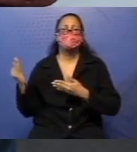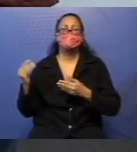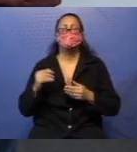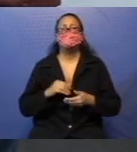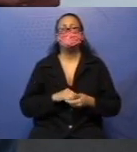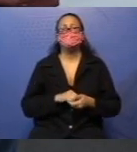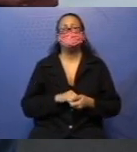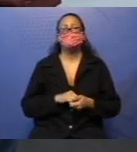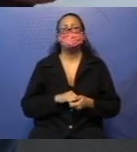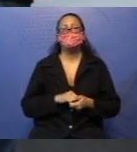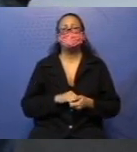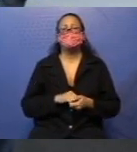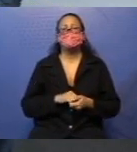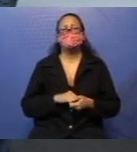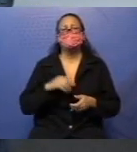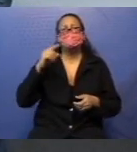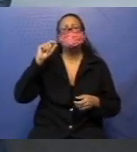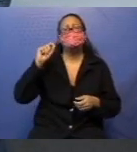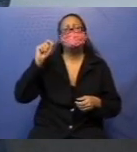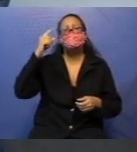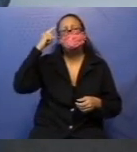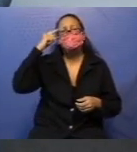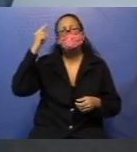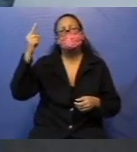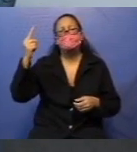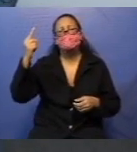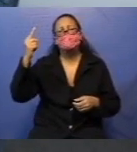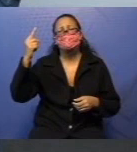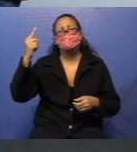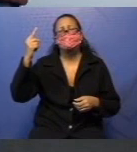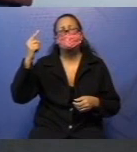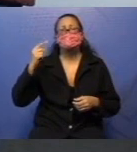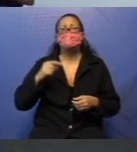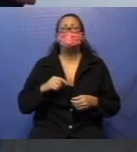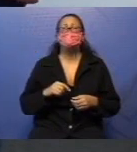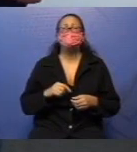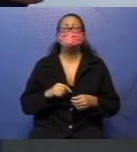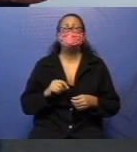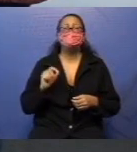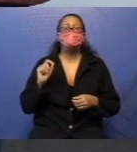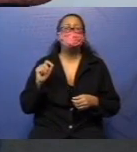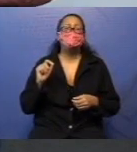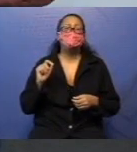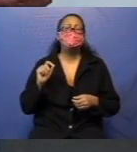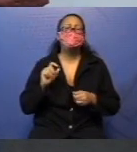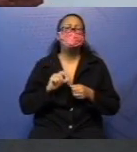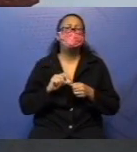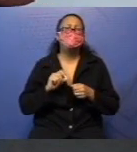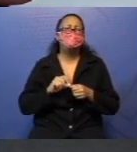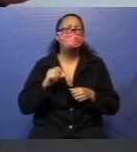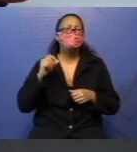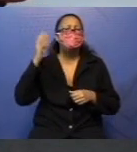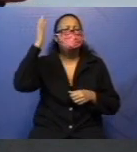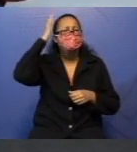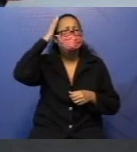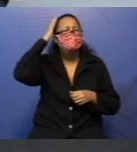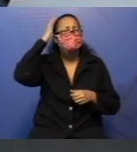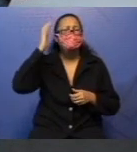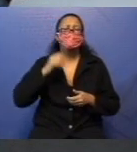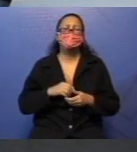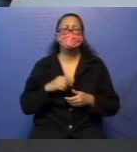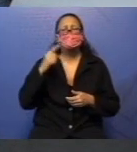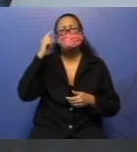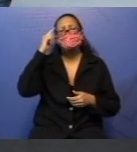comuns, tá? Que ideia, que pensamento, que operação vem à minha cabeça? Olha lá.